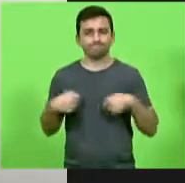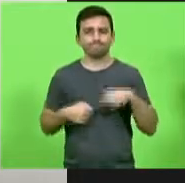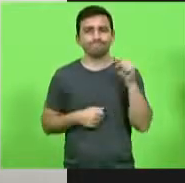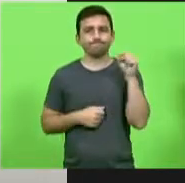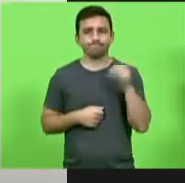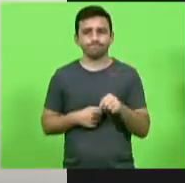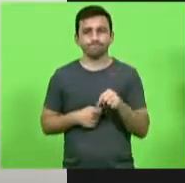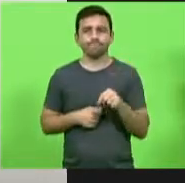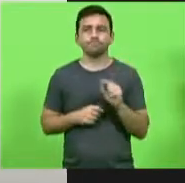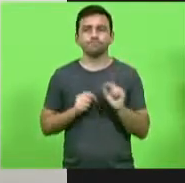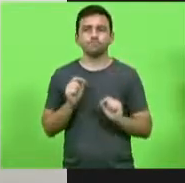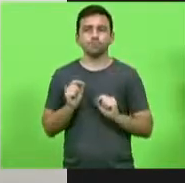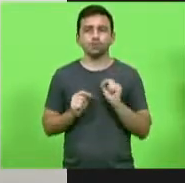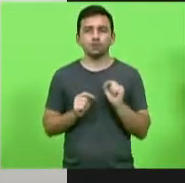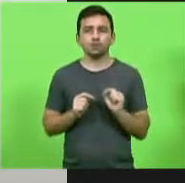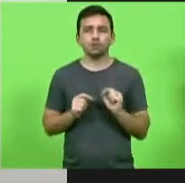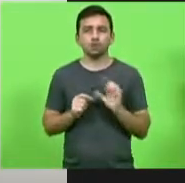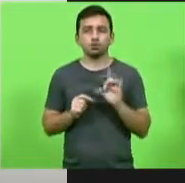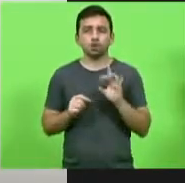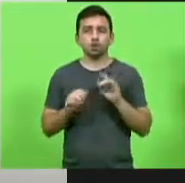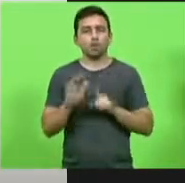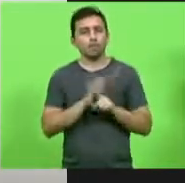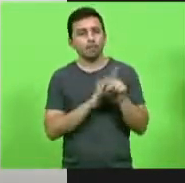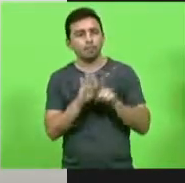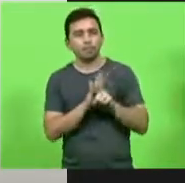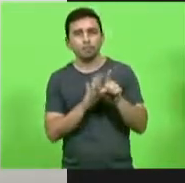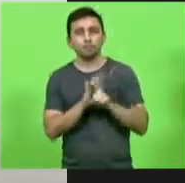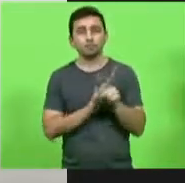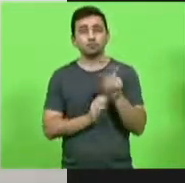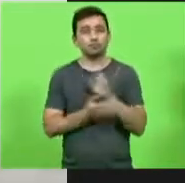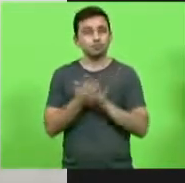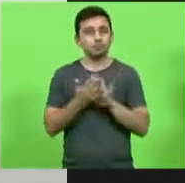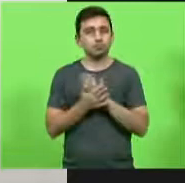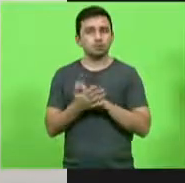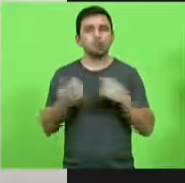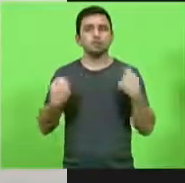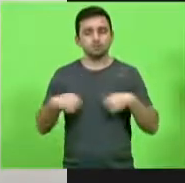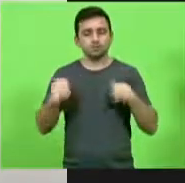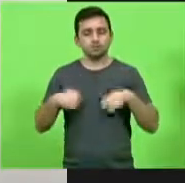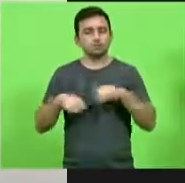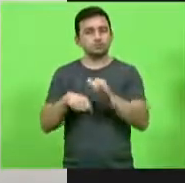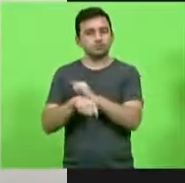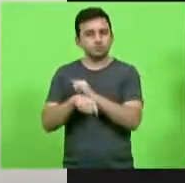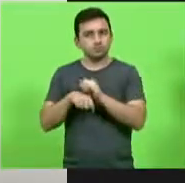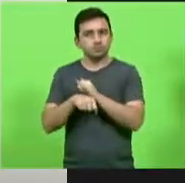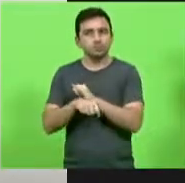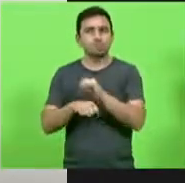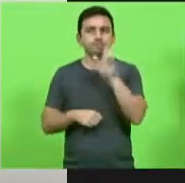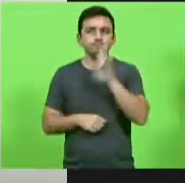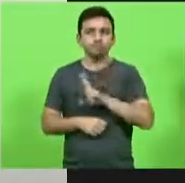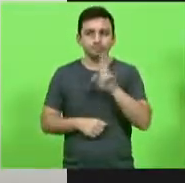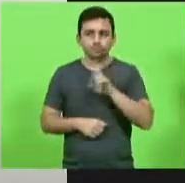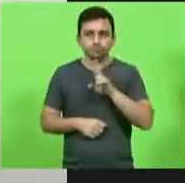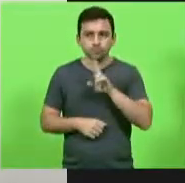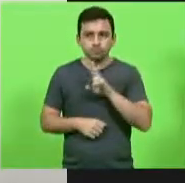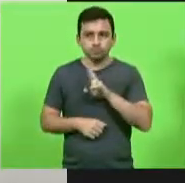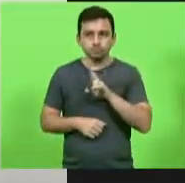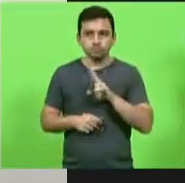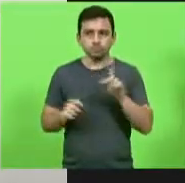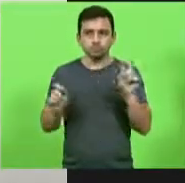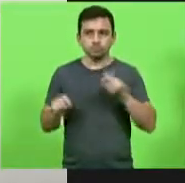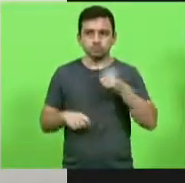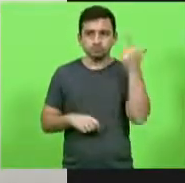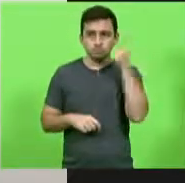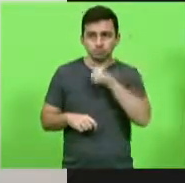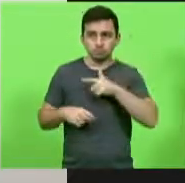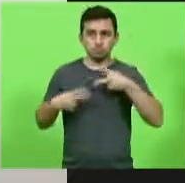não só questionar mas tirar medidas com urgência para que nós possamos